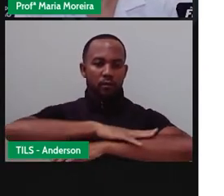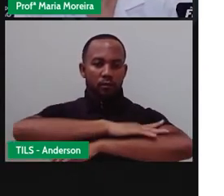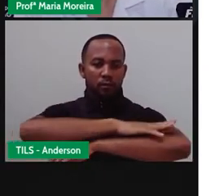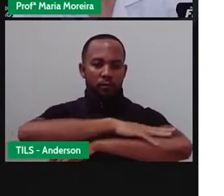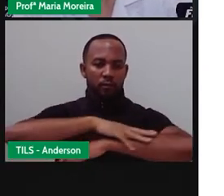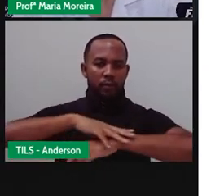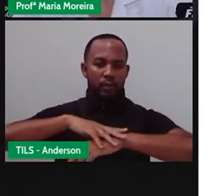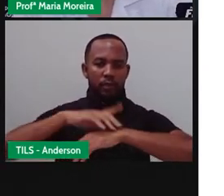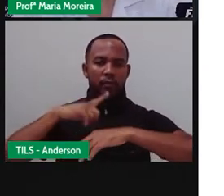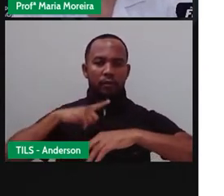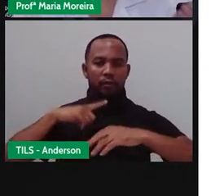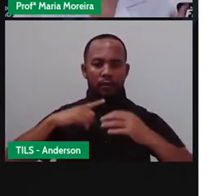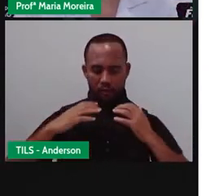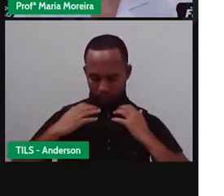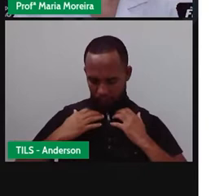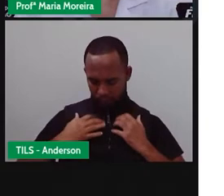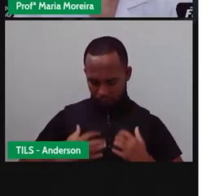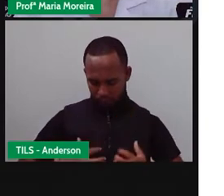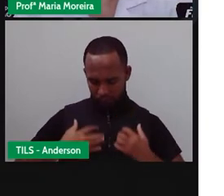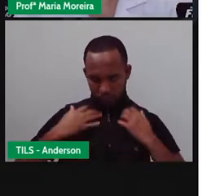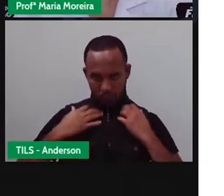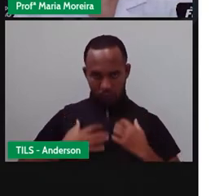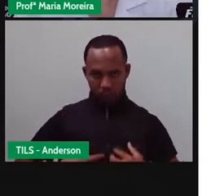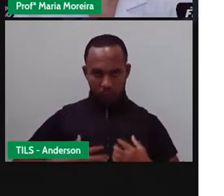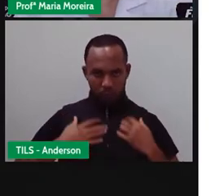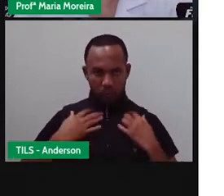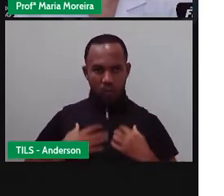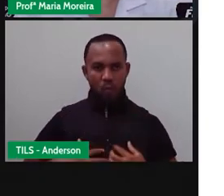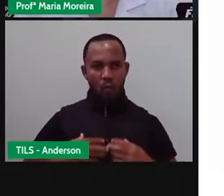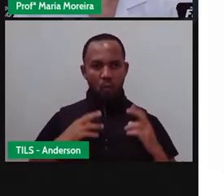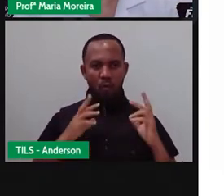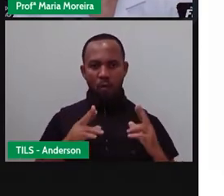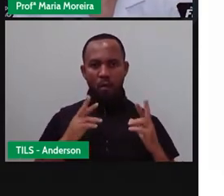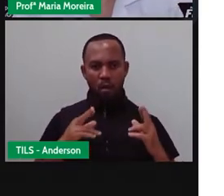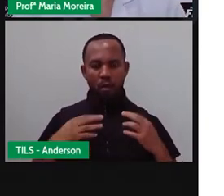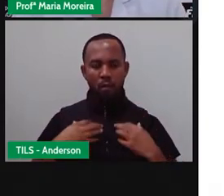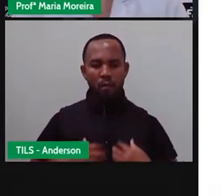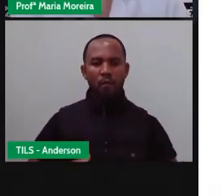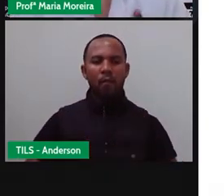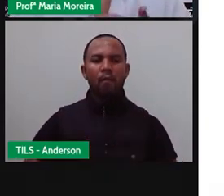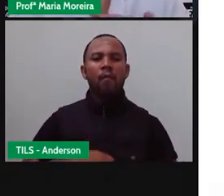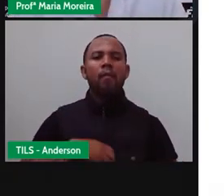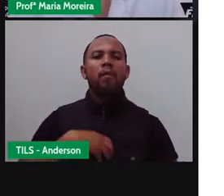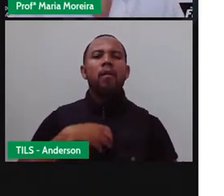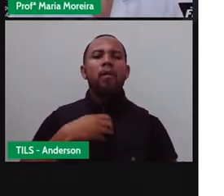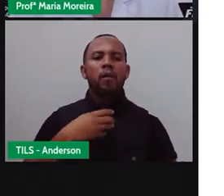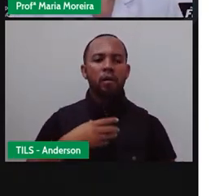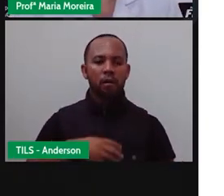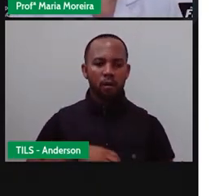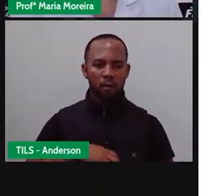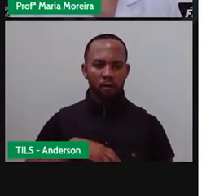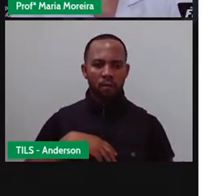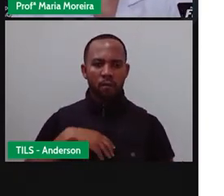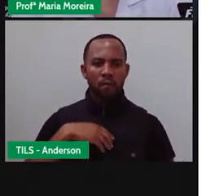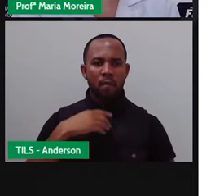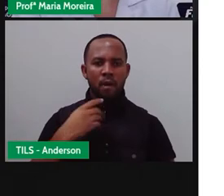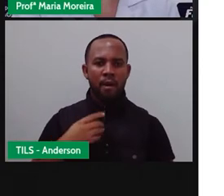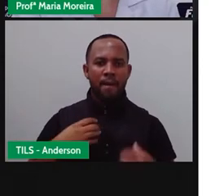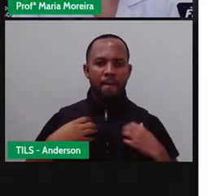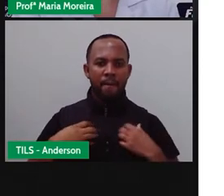pulmonar, que foi aquela da foto que a Paula mostrou aqui pra vocês, né? A respiração, ó, através de